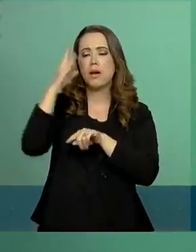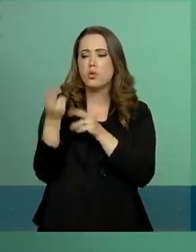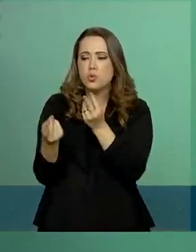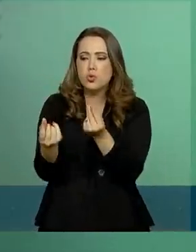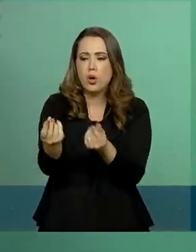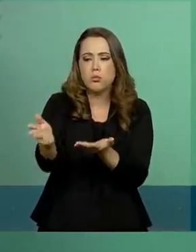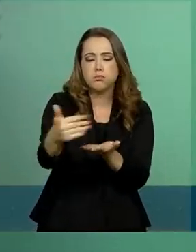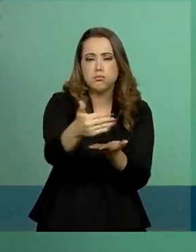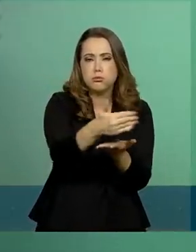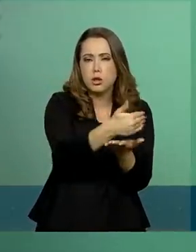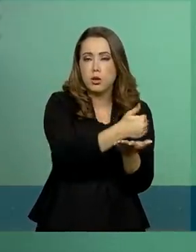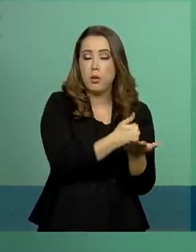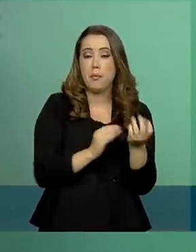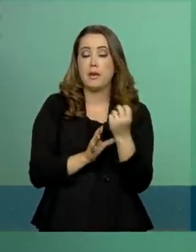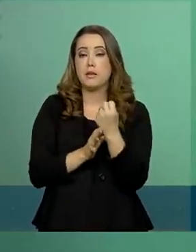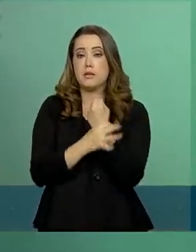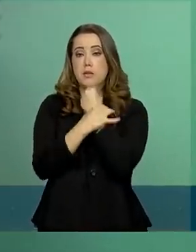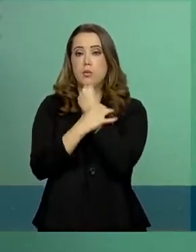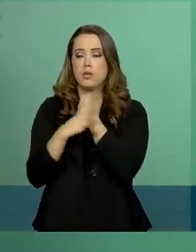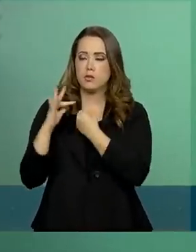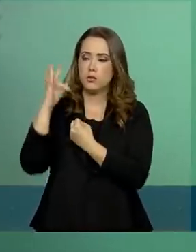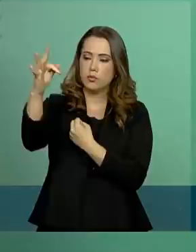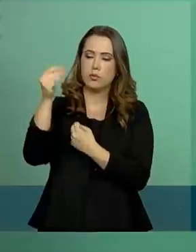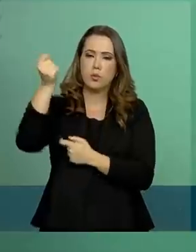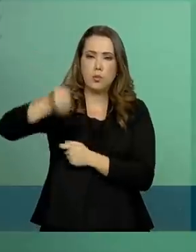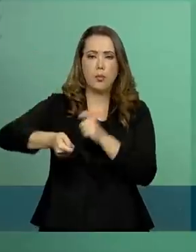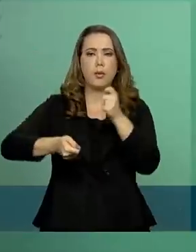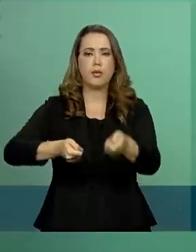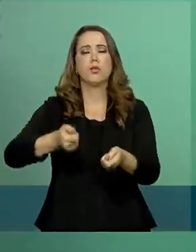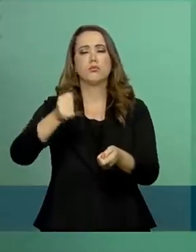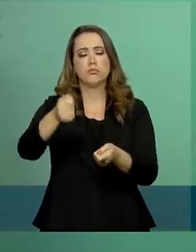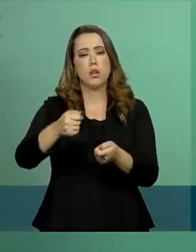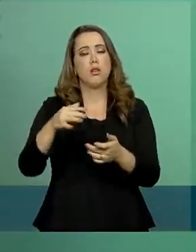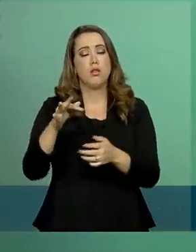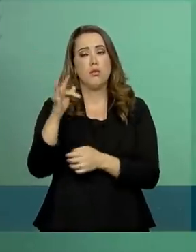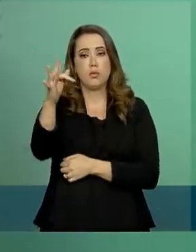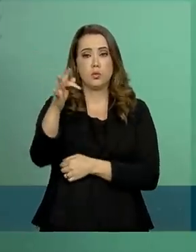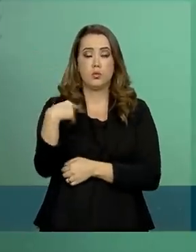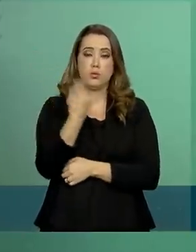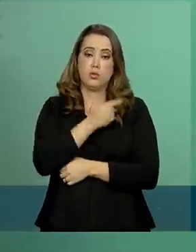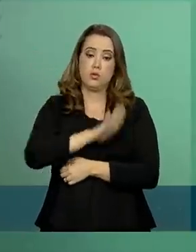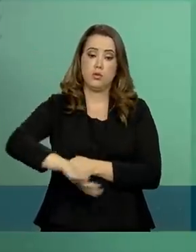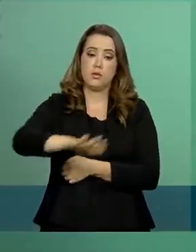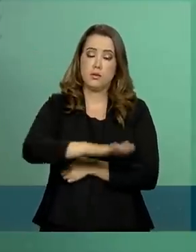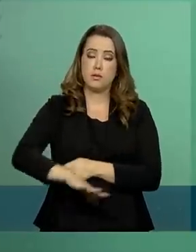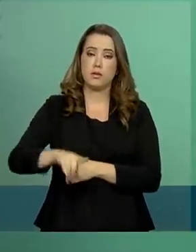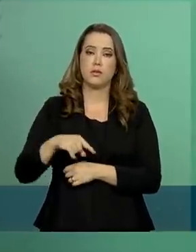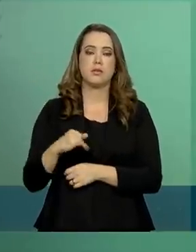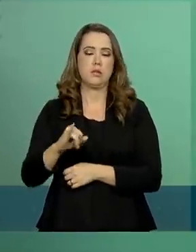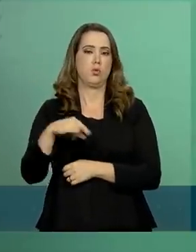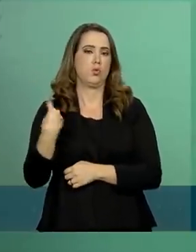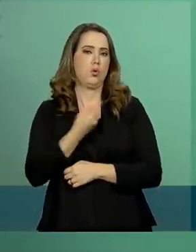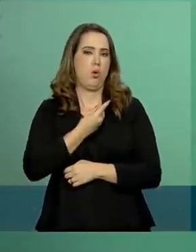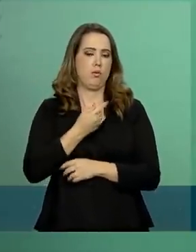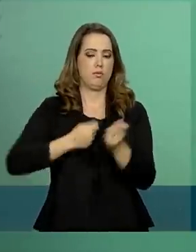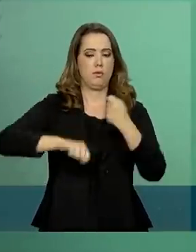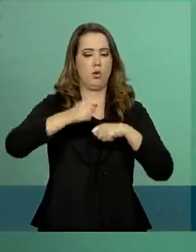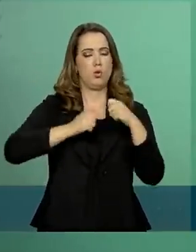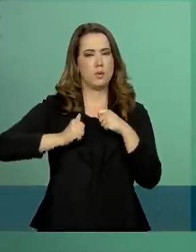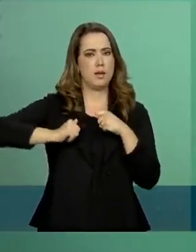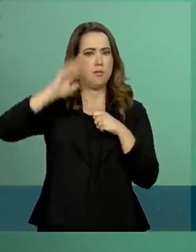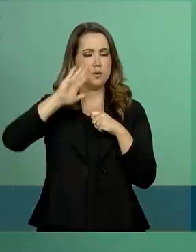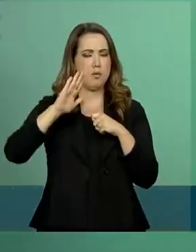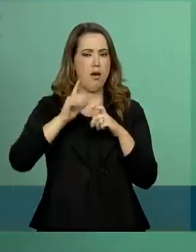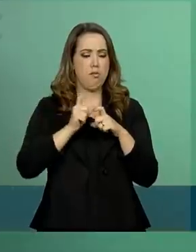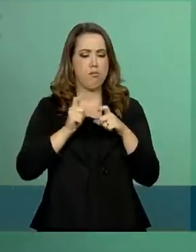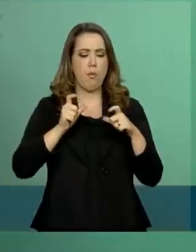para assegurar o futuro de nossas crianças. Quanto mais economizarmos, mais